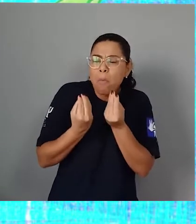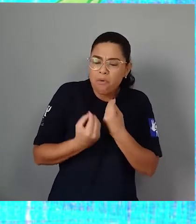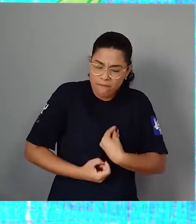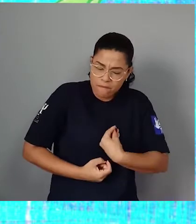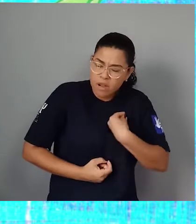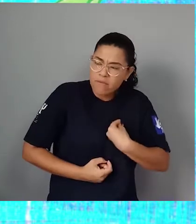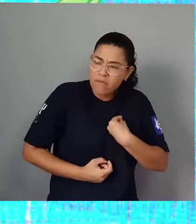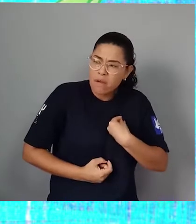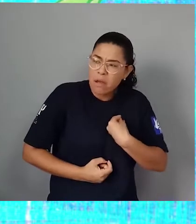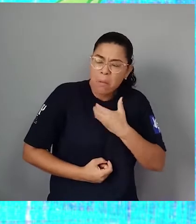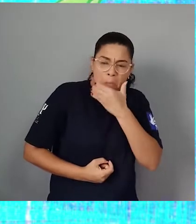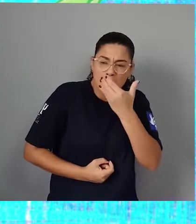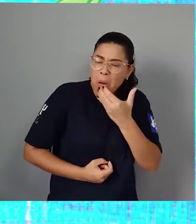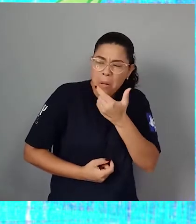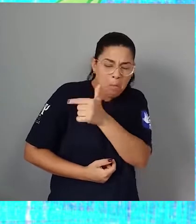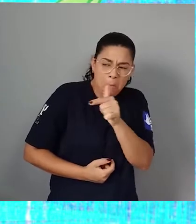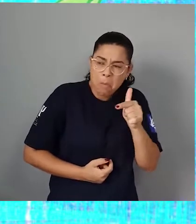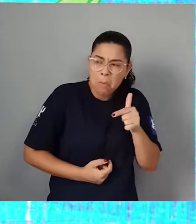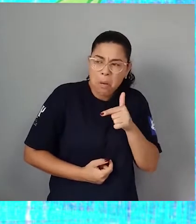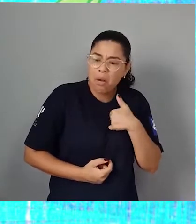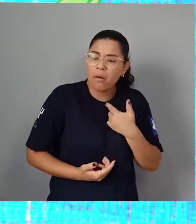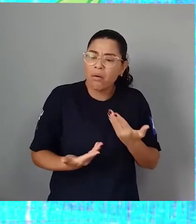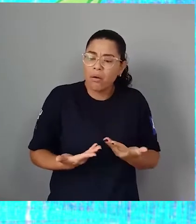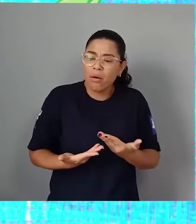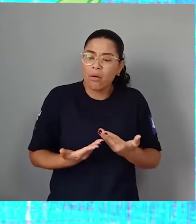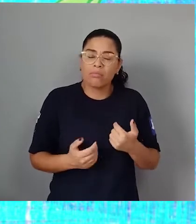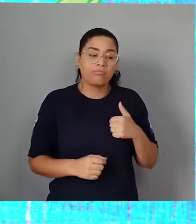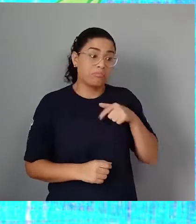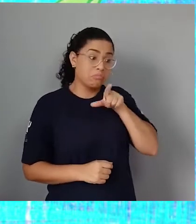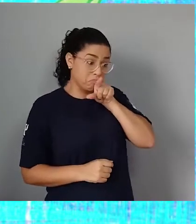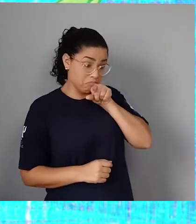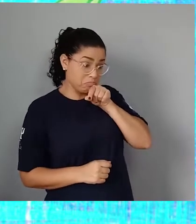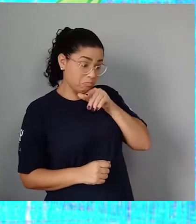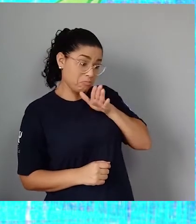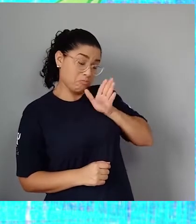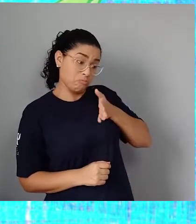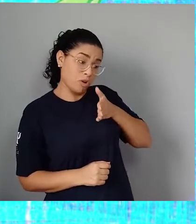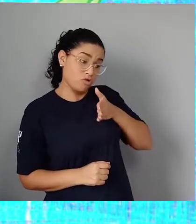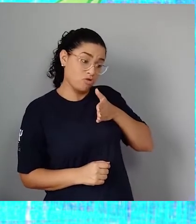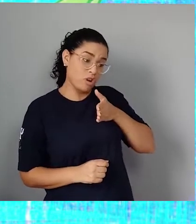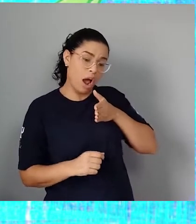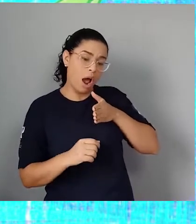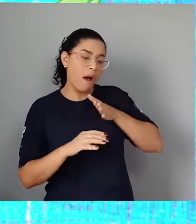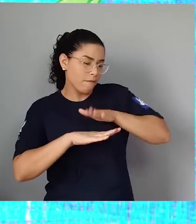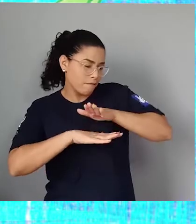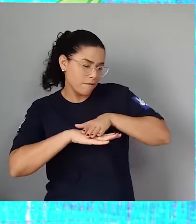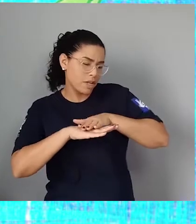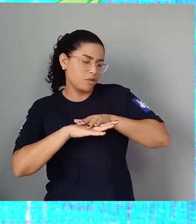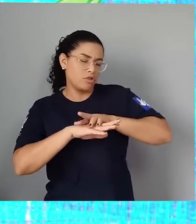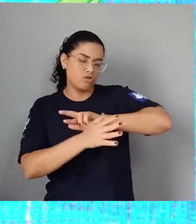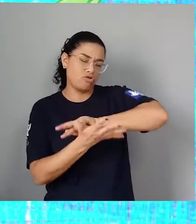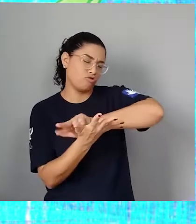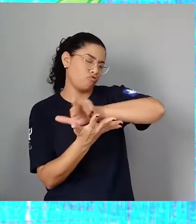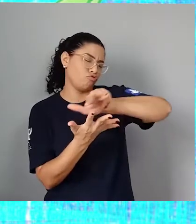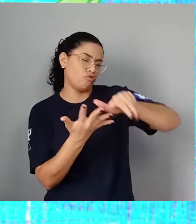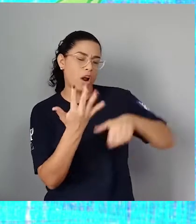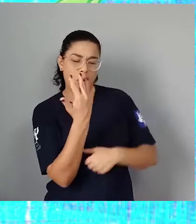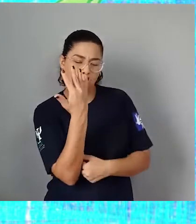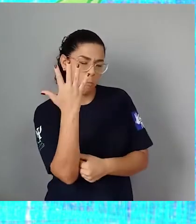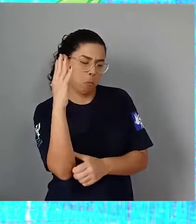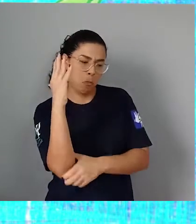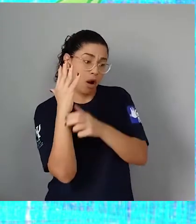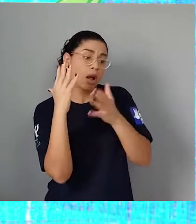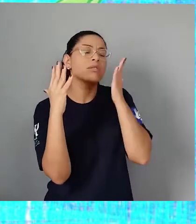minha maçã? Eu já criei ninhos em diversas árvores que foram derrubadas Sei como você se sente Mas a vida segue